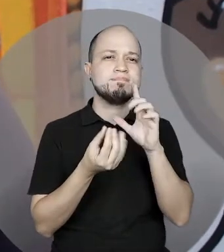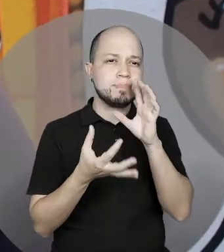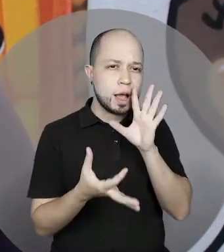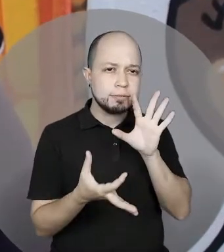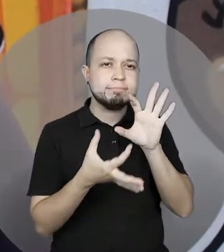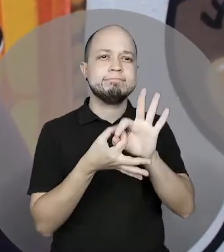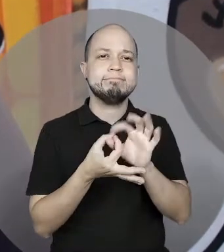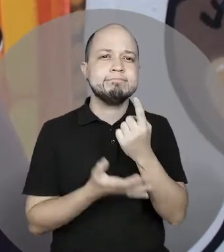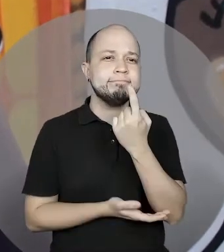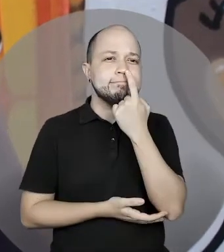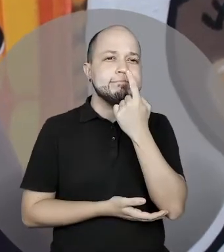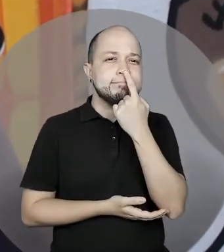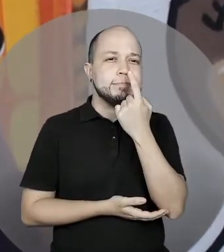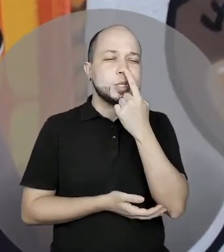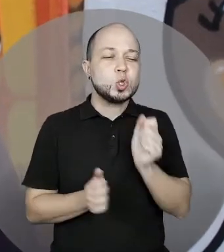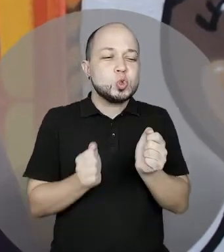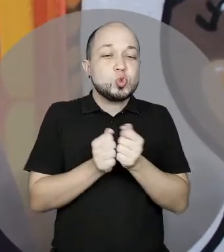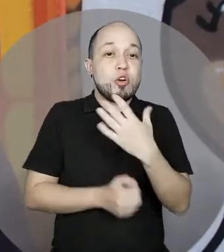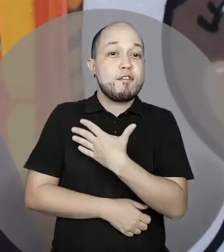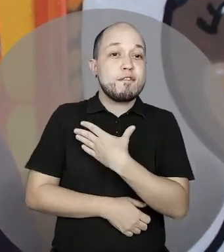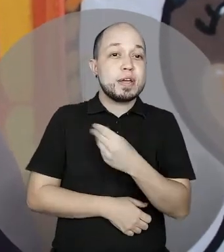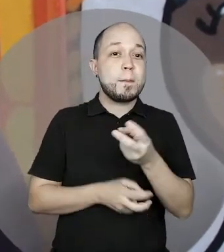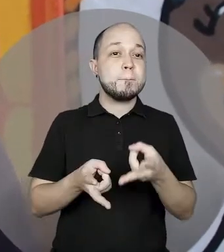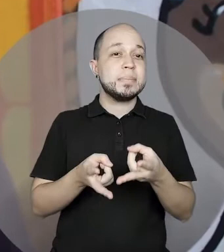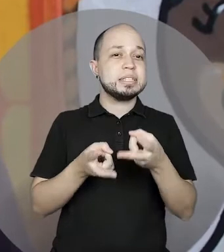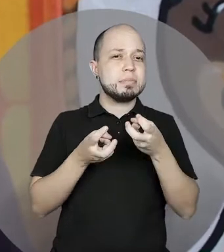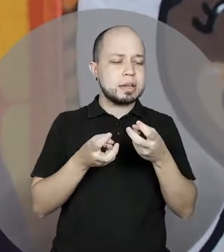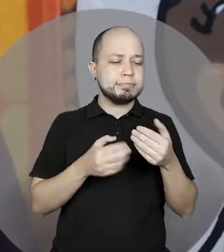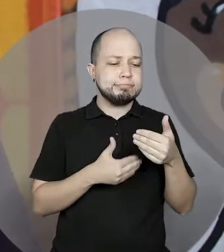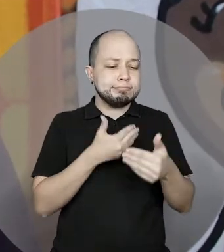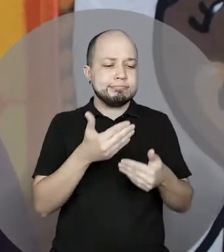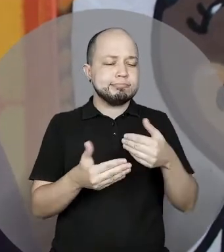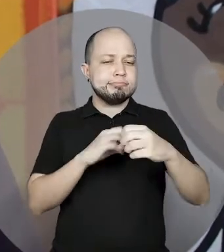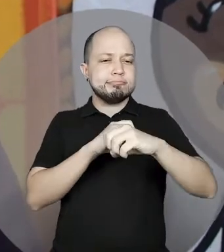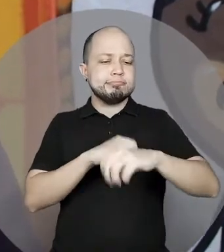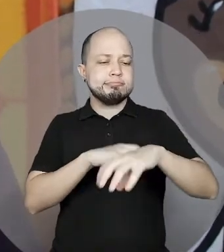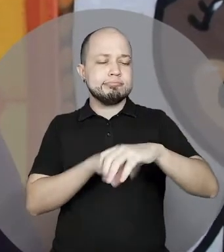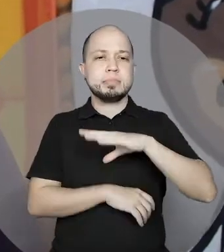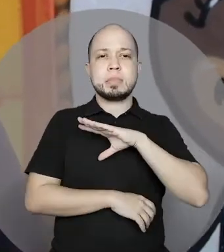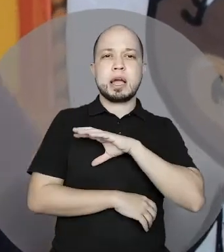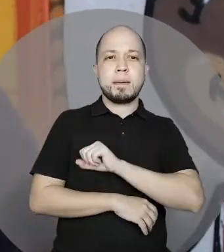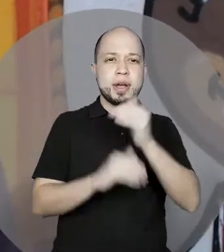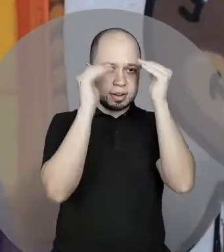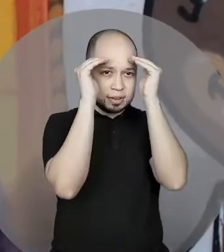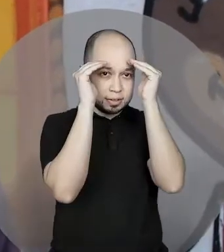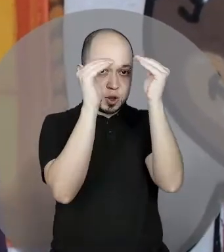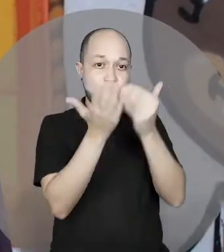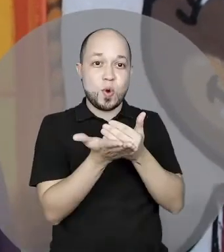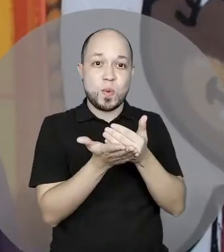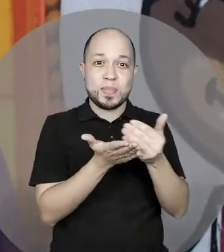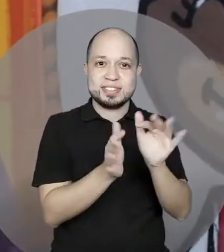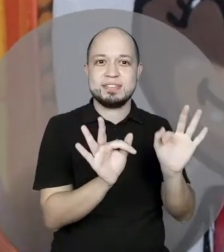seus filhos, e entender que esse processo de educar e amar e esse respeito todo parte da família. Então, criando